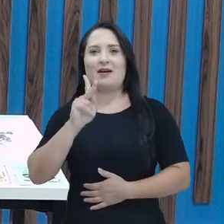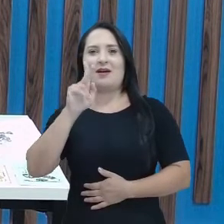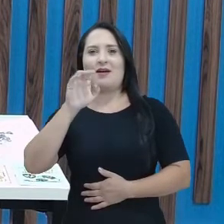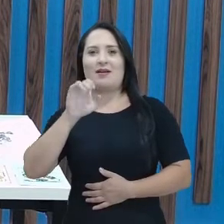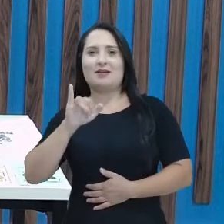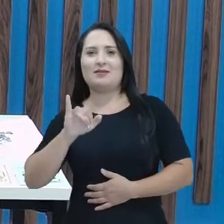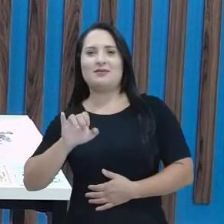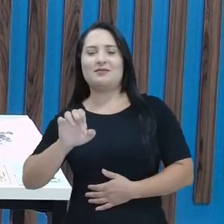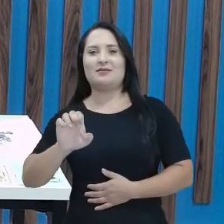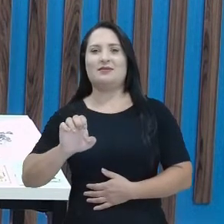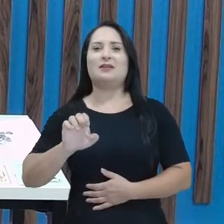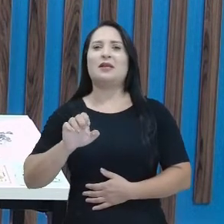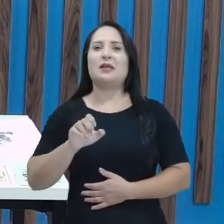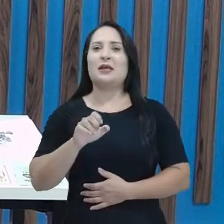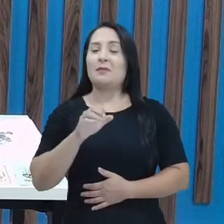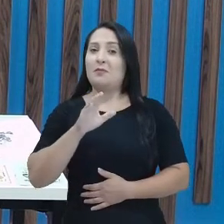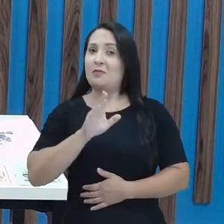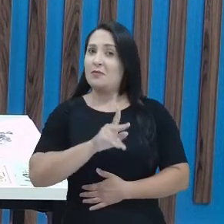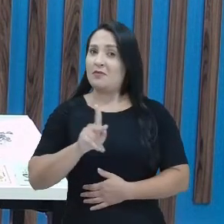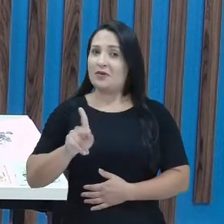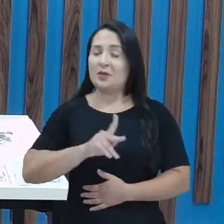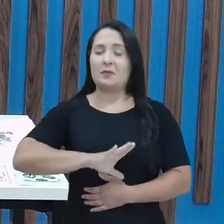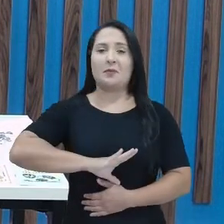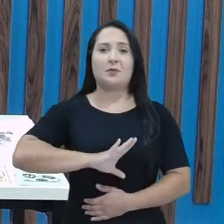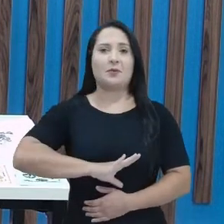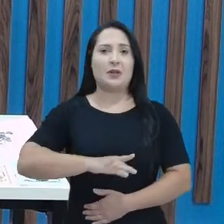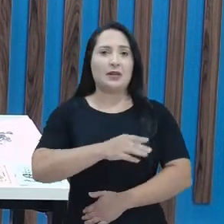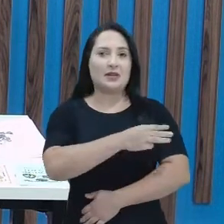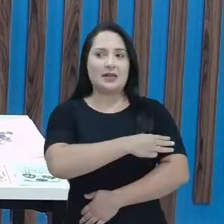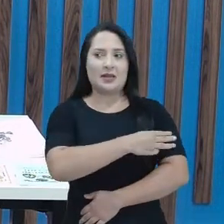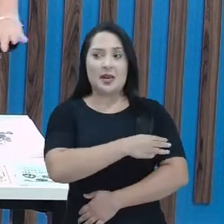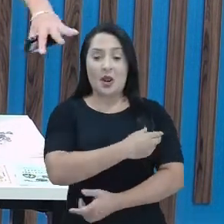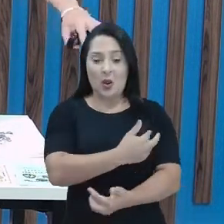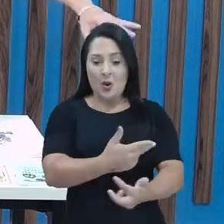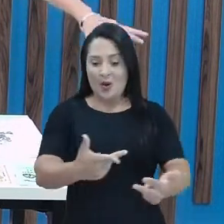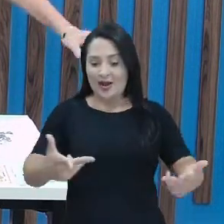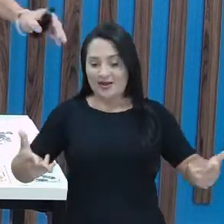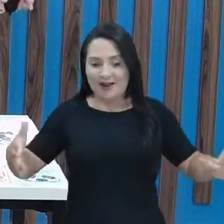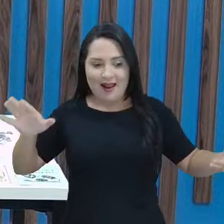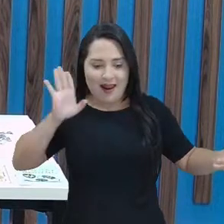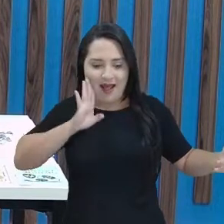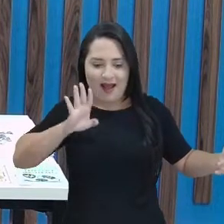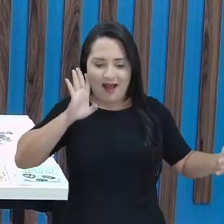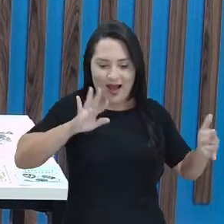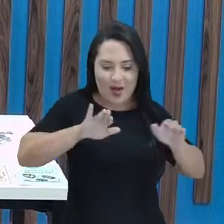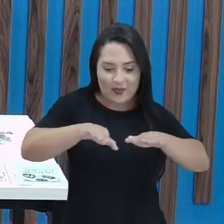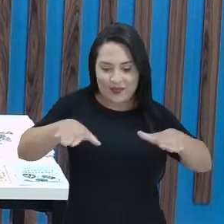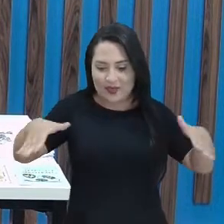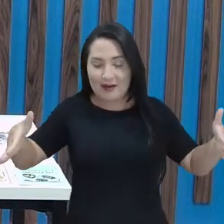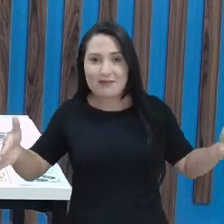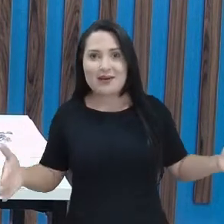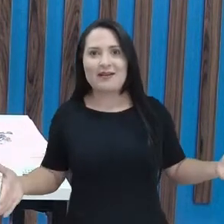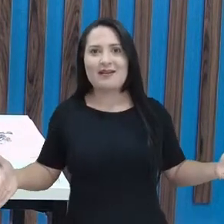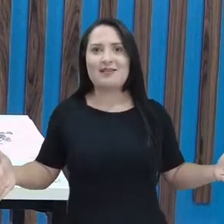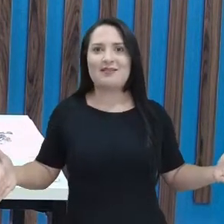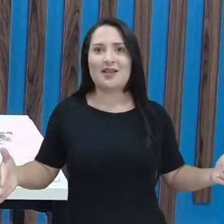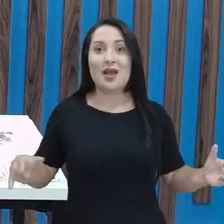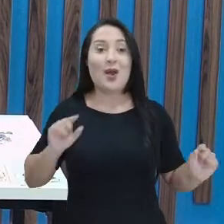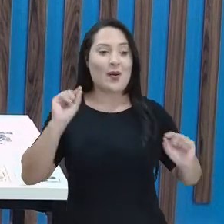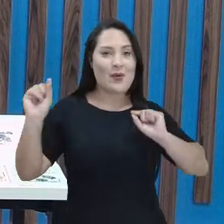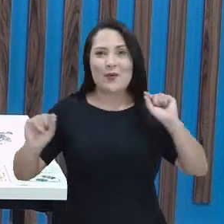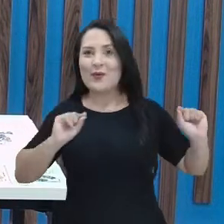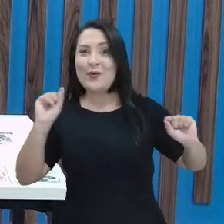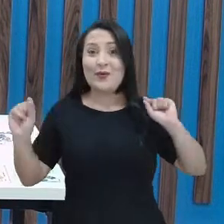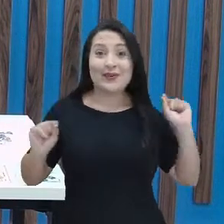português dos terceiros anos. Olha quanta coisa legal que tem aqui sobre a mesa! O que será que vai acontecer